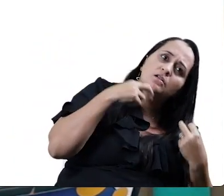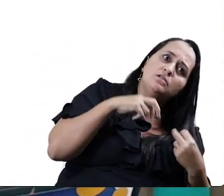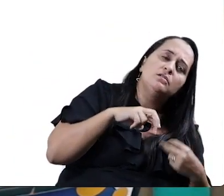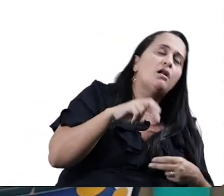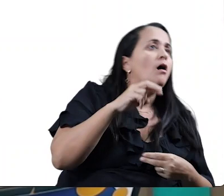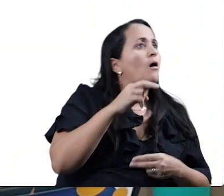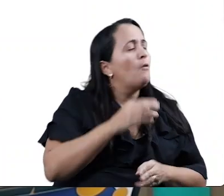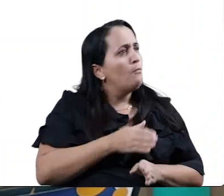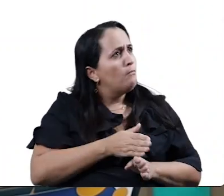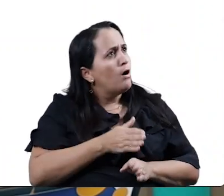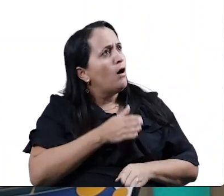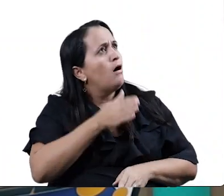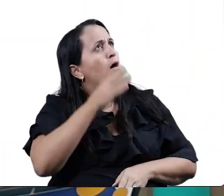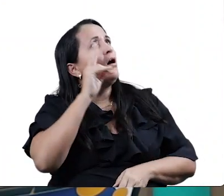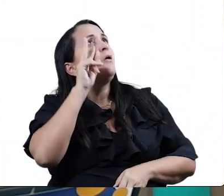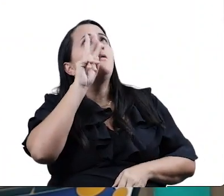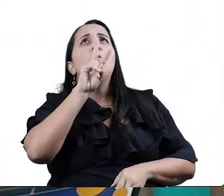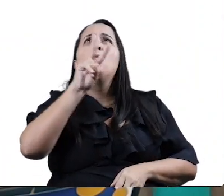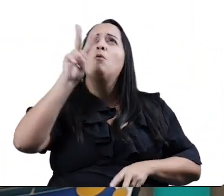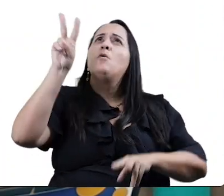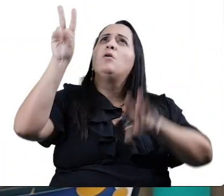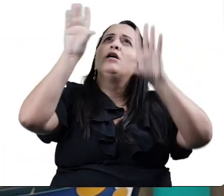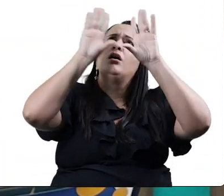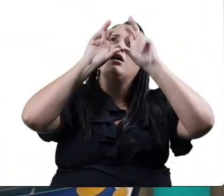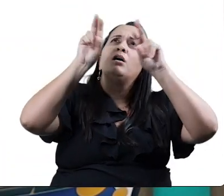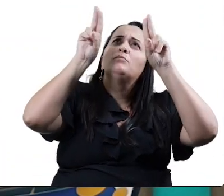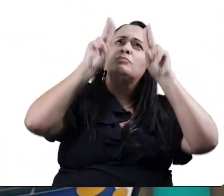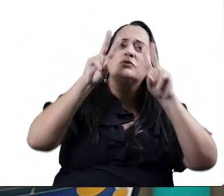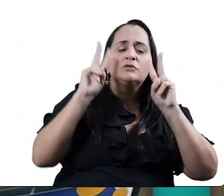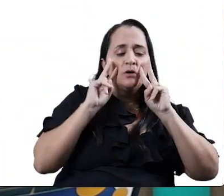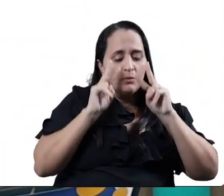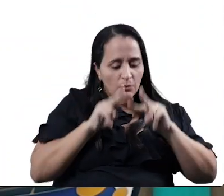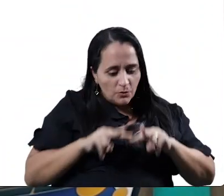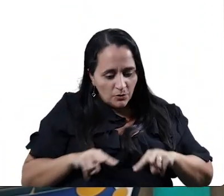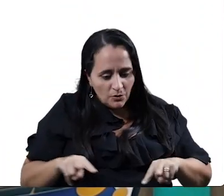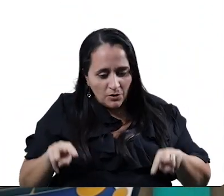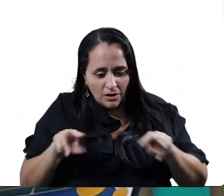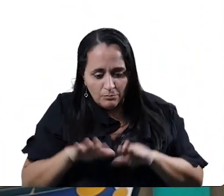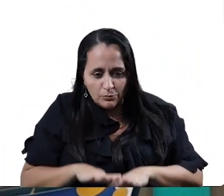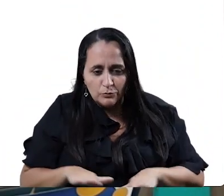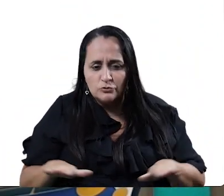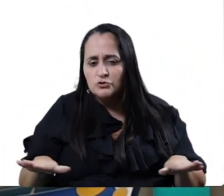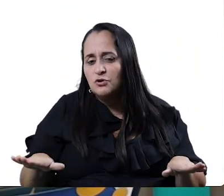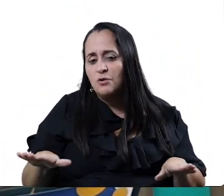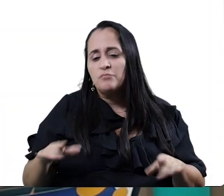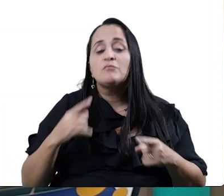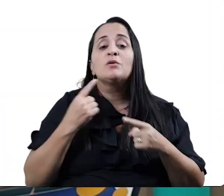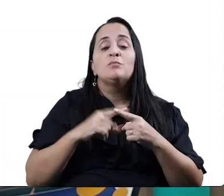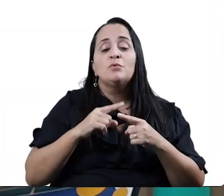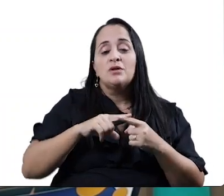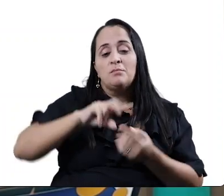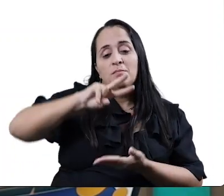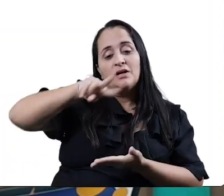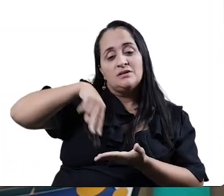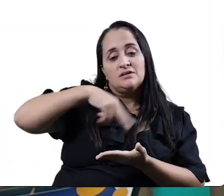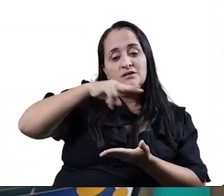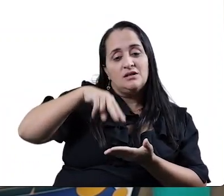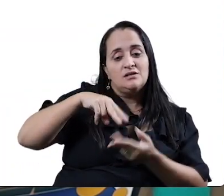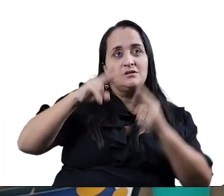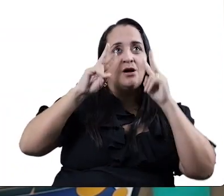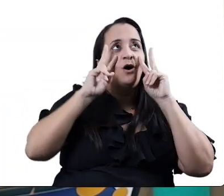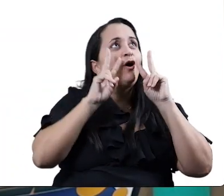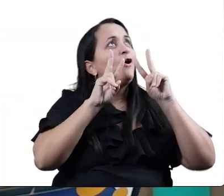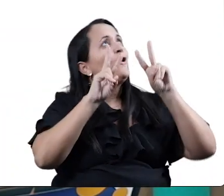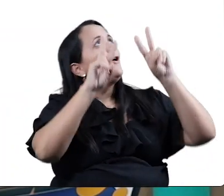Carneirinho, Carneirão. Olhar pro céu, olhar pro chão. Pro chão, pro chão. Por quê? Faz uma coreografia. Olha pro